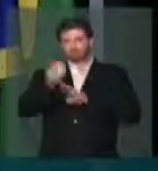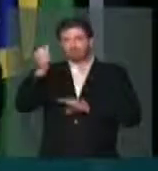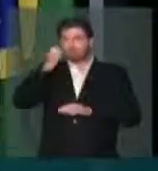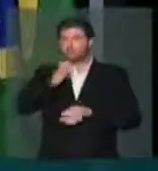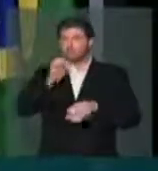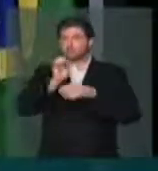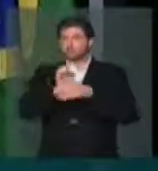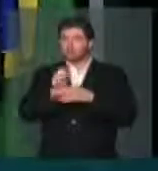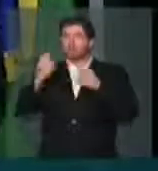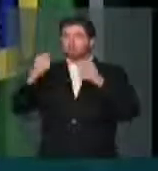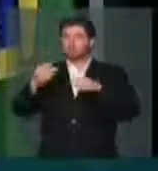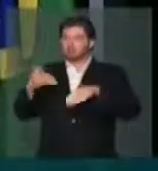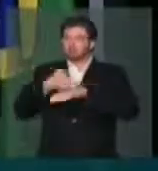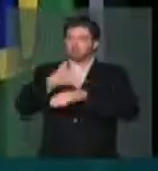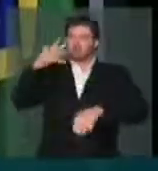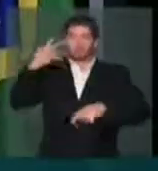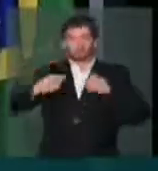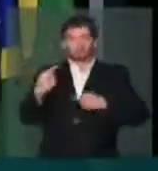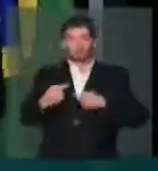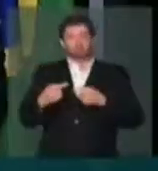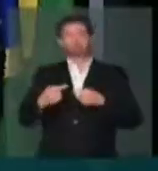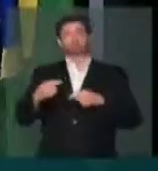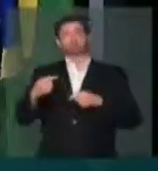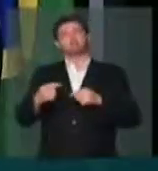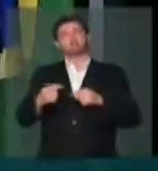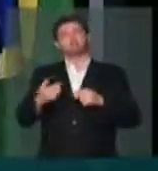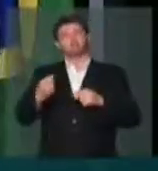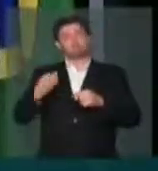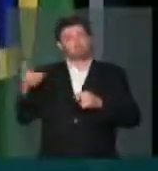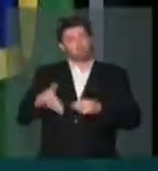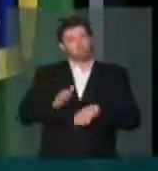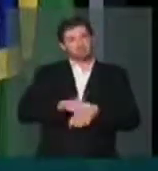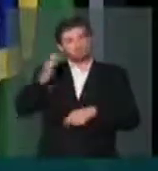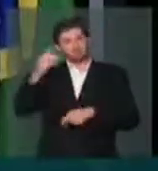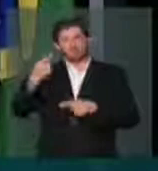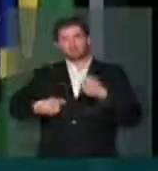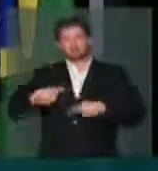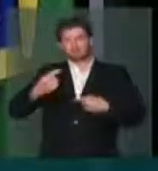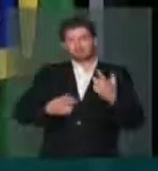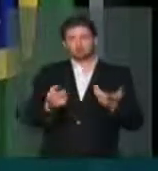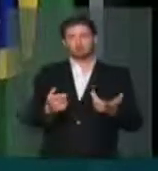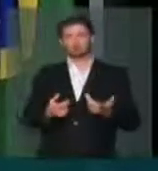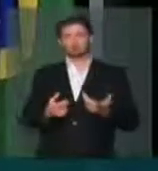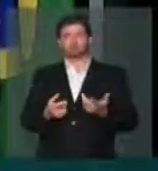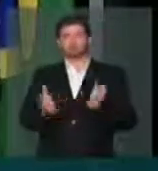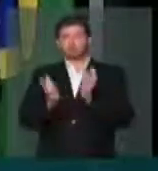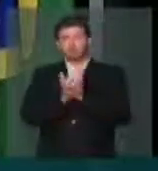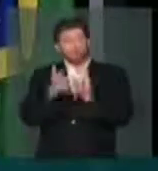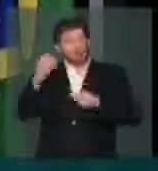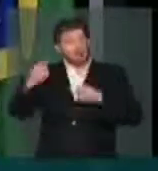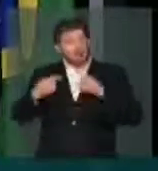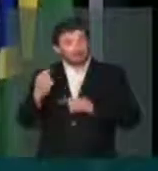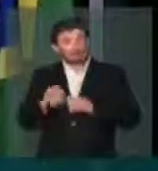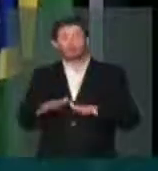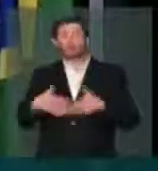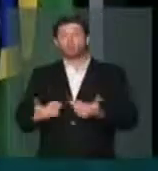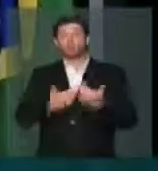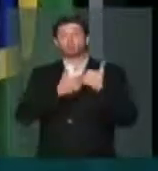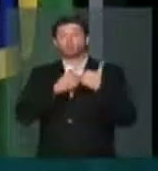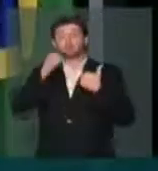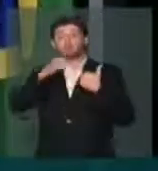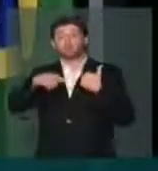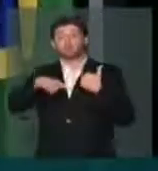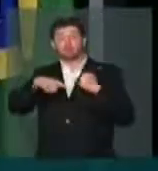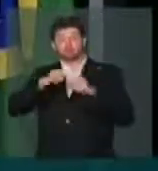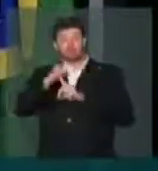mulheres para entrarem na vida pública, para as mulheres participarem das discussões partidárias sobre o papel da mulher